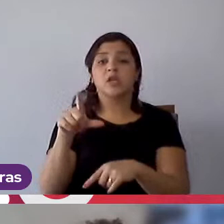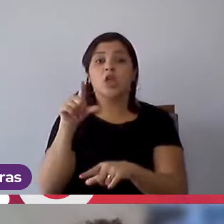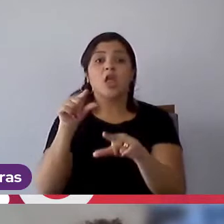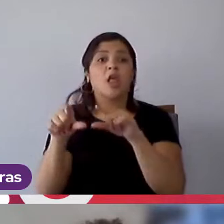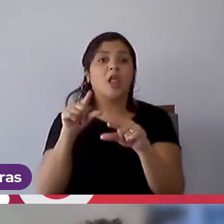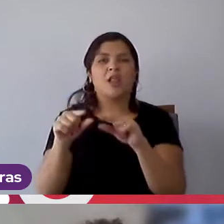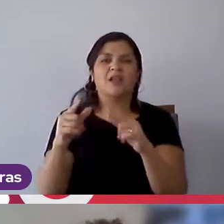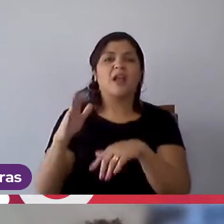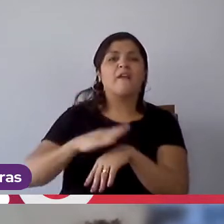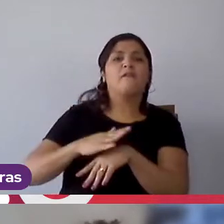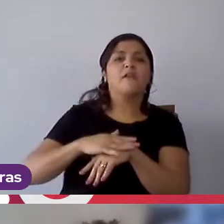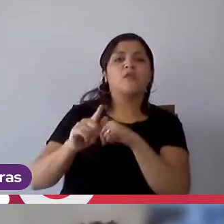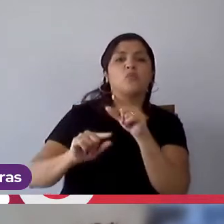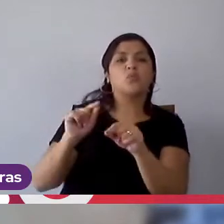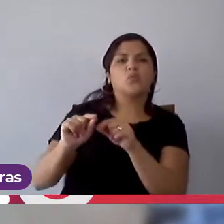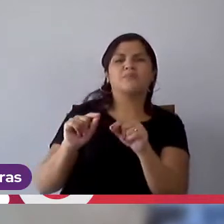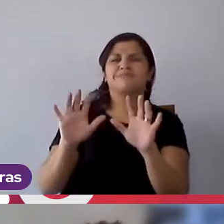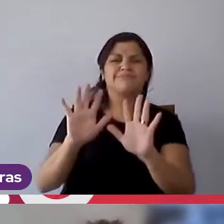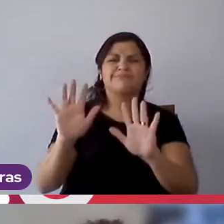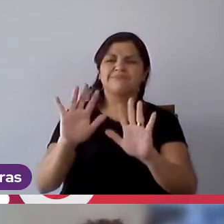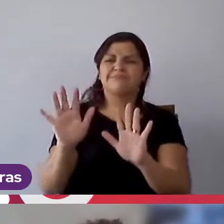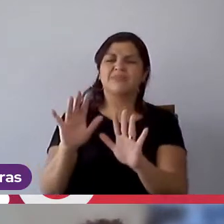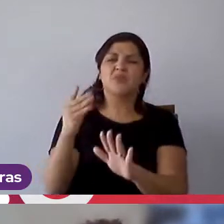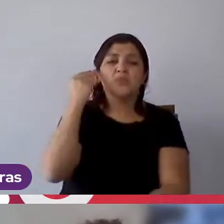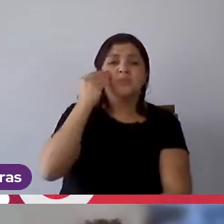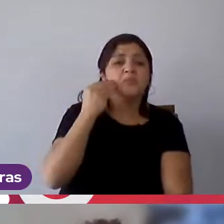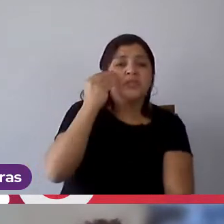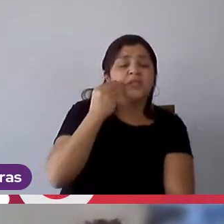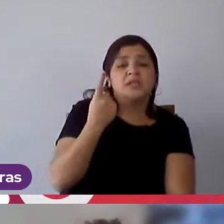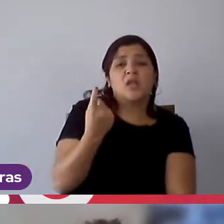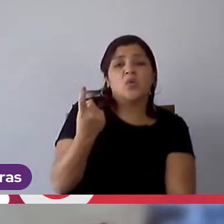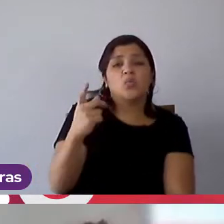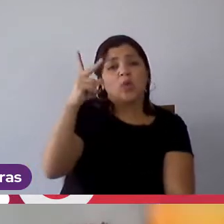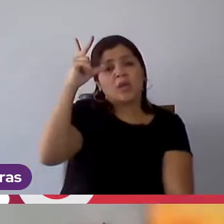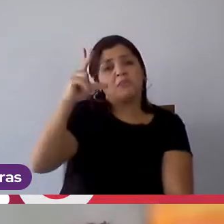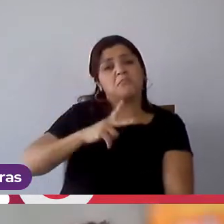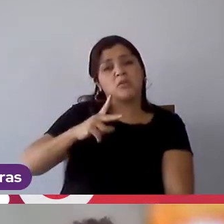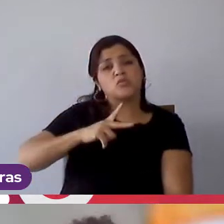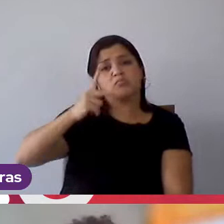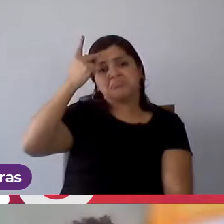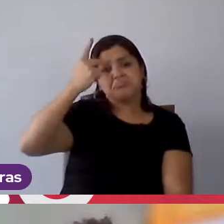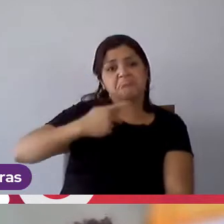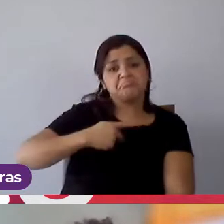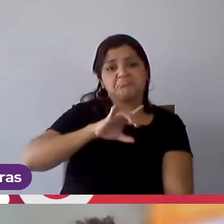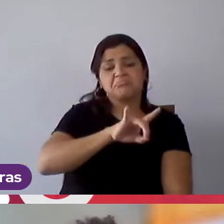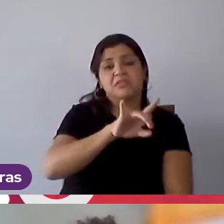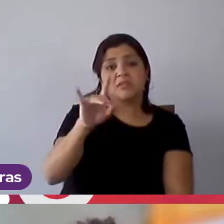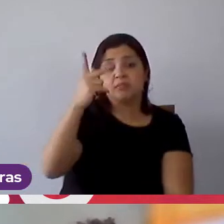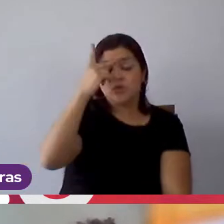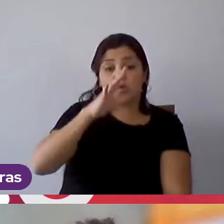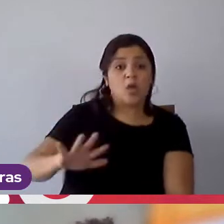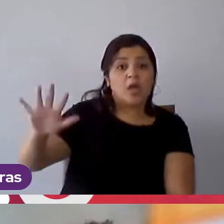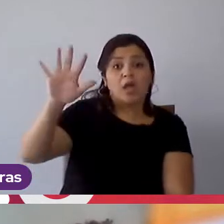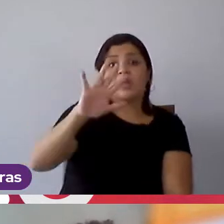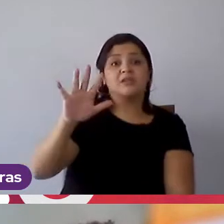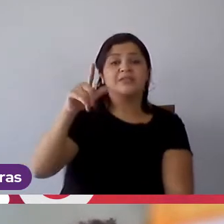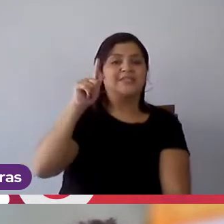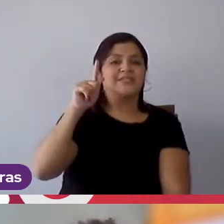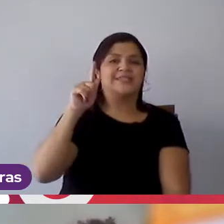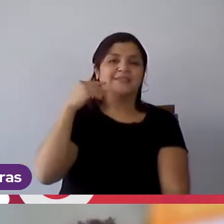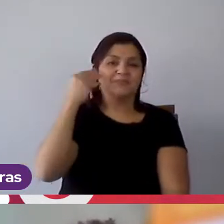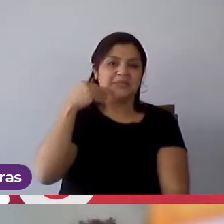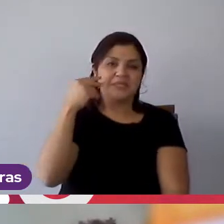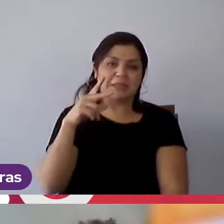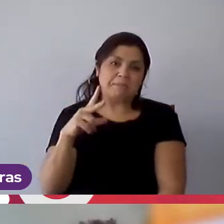que eu faço, porque é uma experiência única para cada um, por mais que seja uma coisa global, a experiência é única,